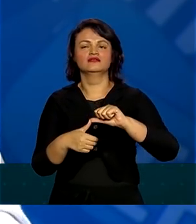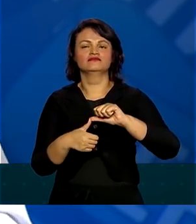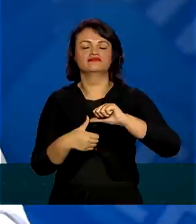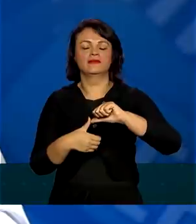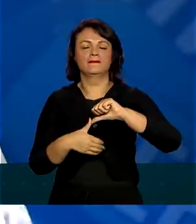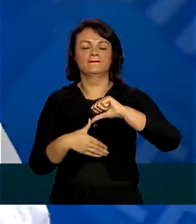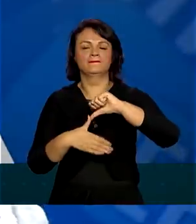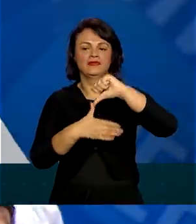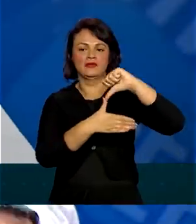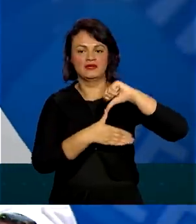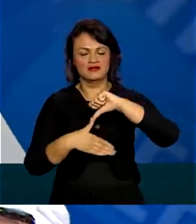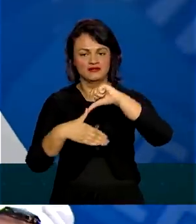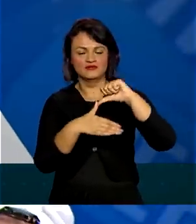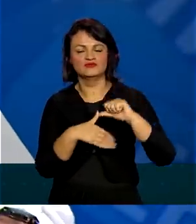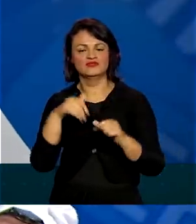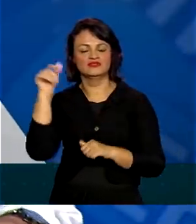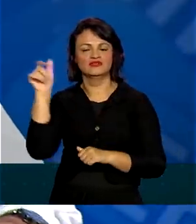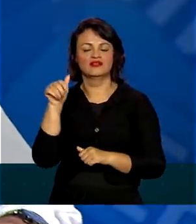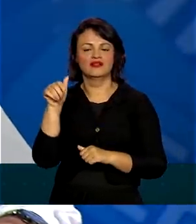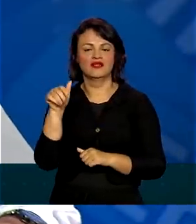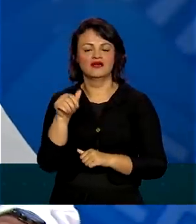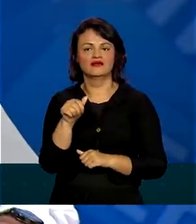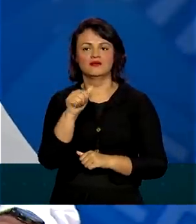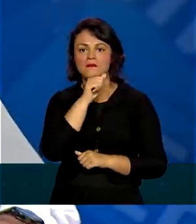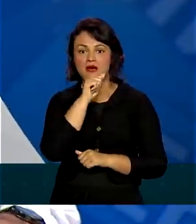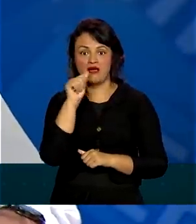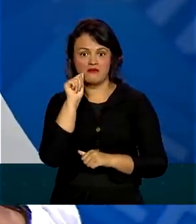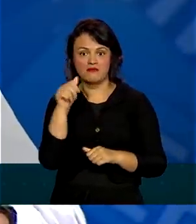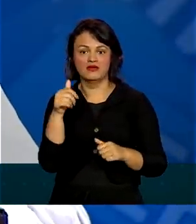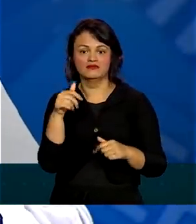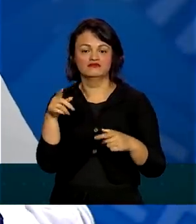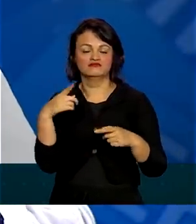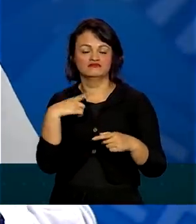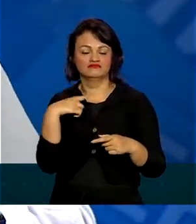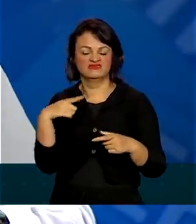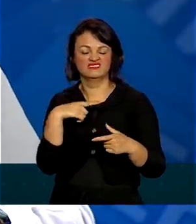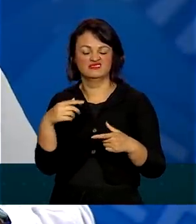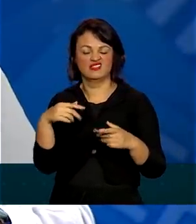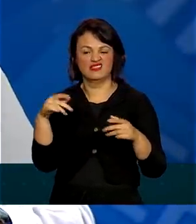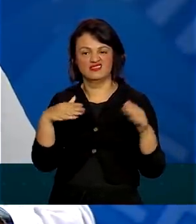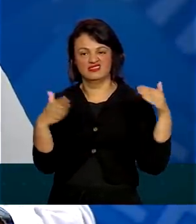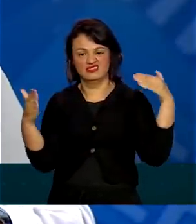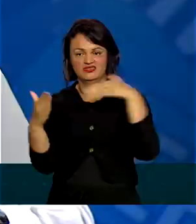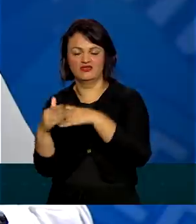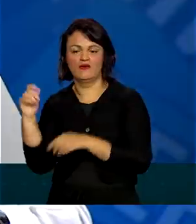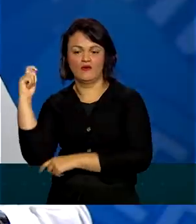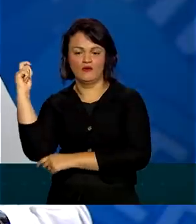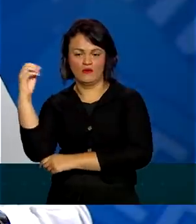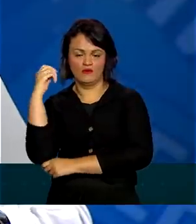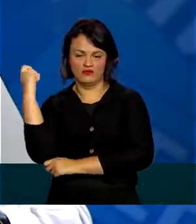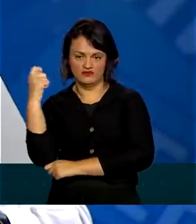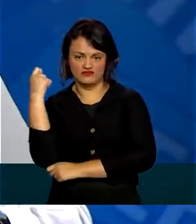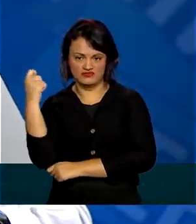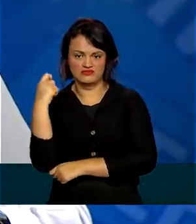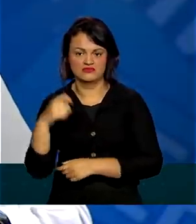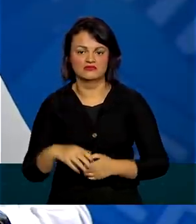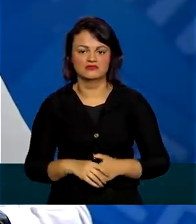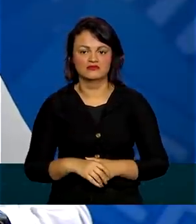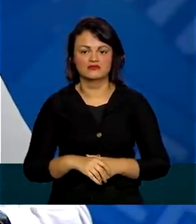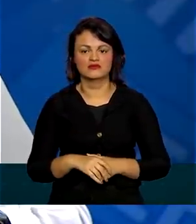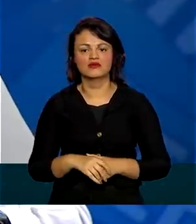Macapá, que está com um número de casos altos, até o Rio Grande do Sul. Então, além disso, com a infraestrutura, temos essa